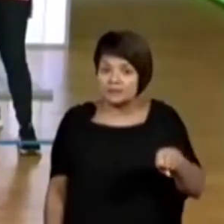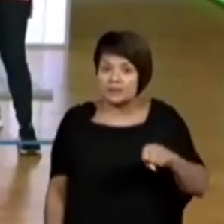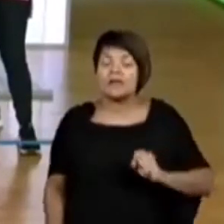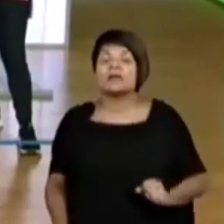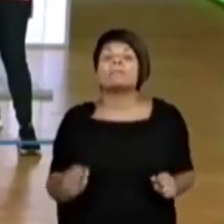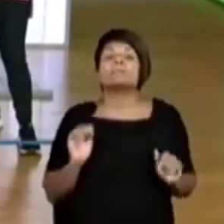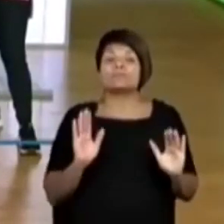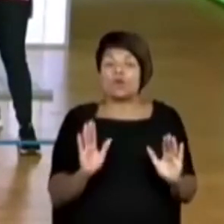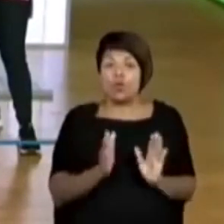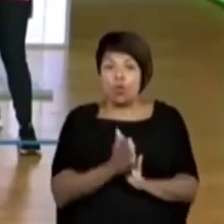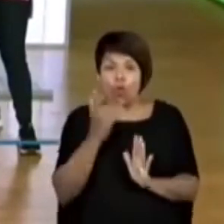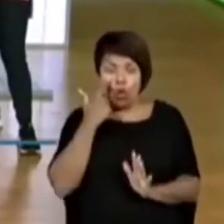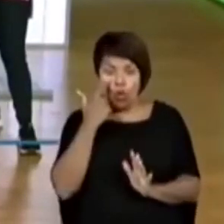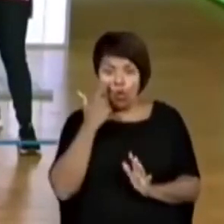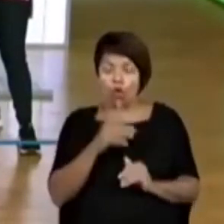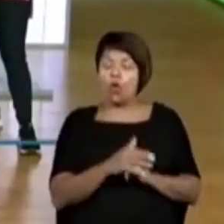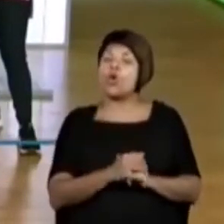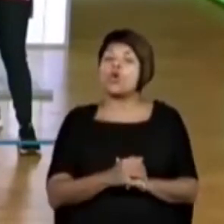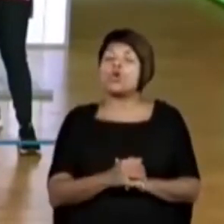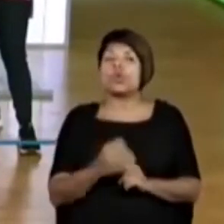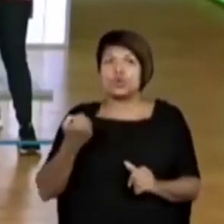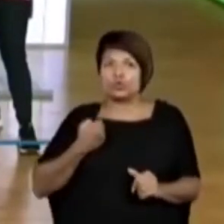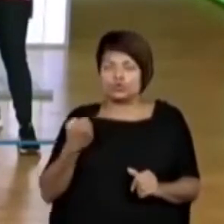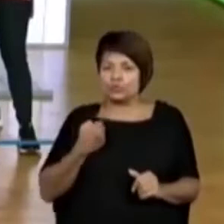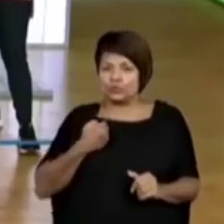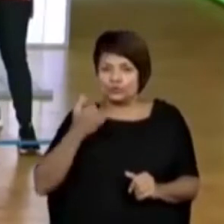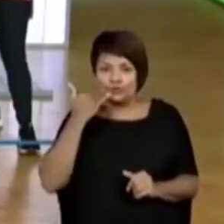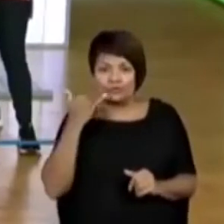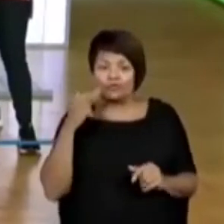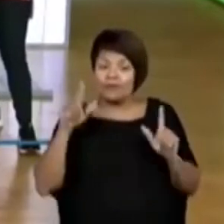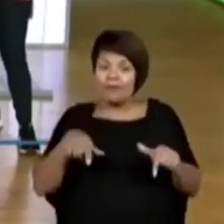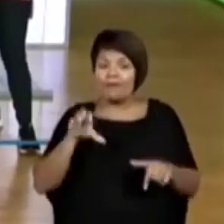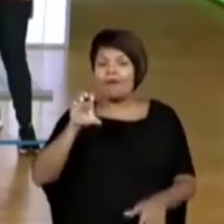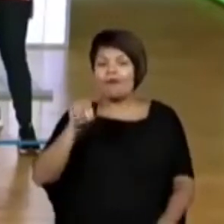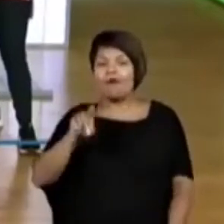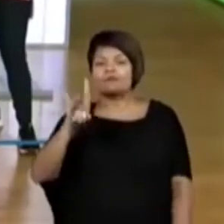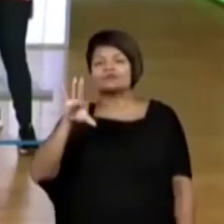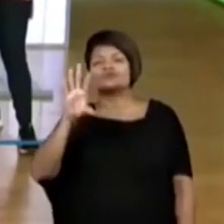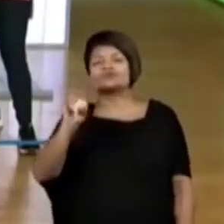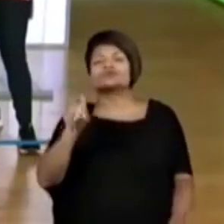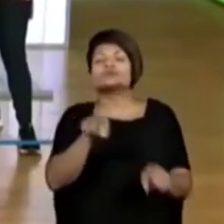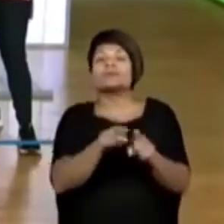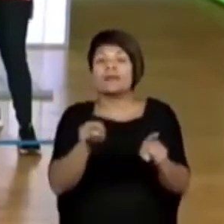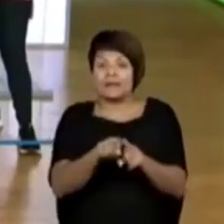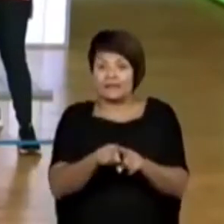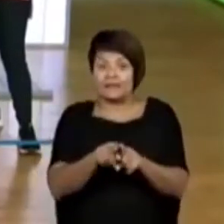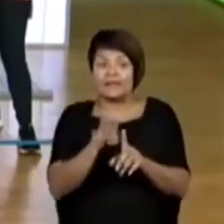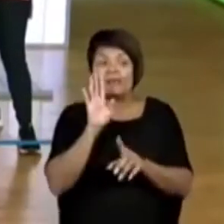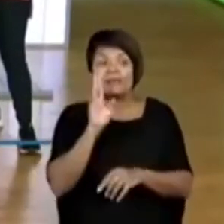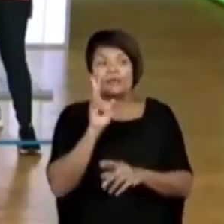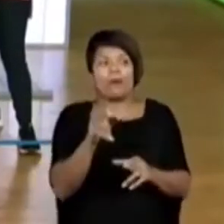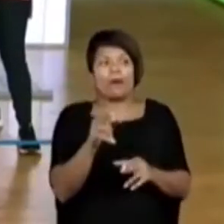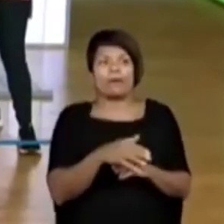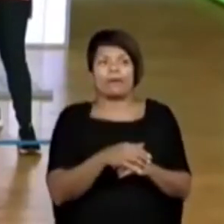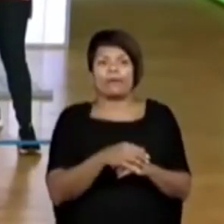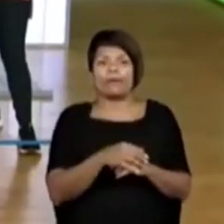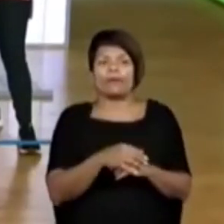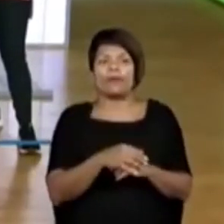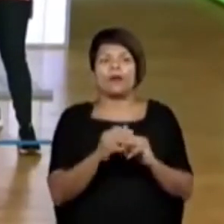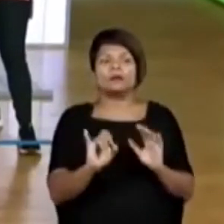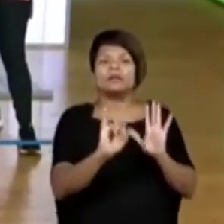Então, olha só, o número do telefone é um código também. Que nem o número da placa do carro, é identificação. É a